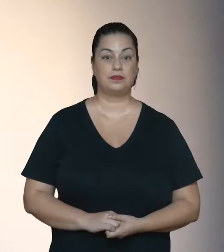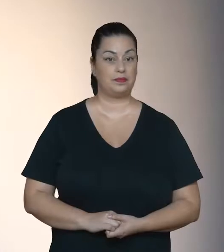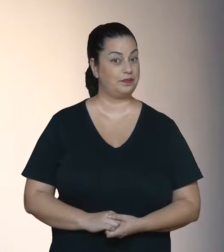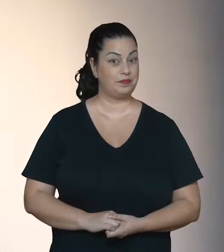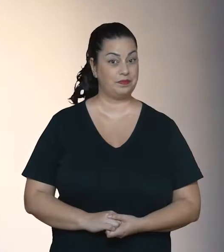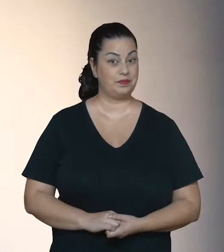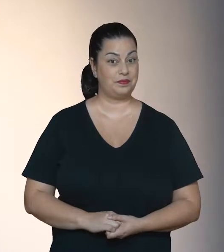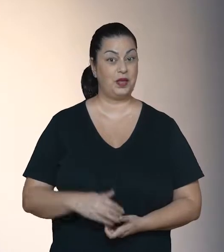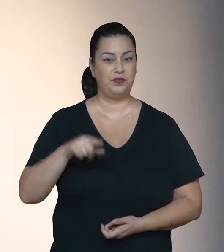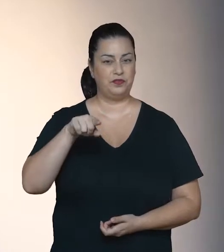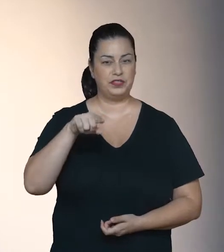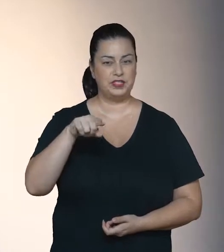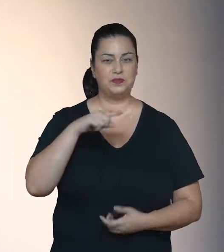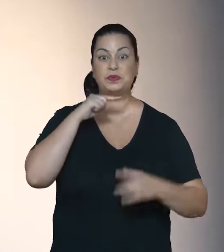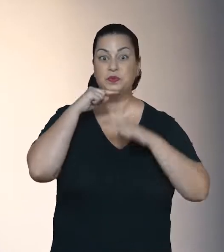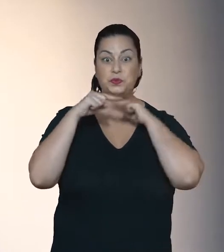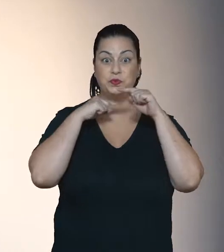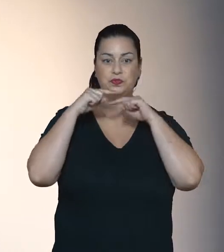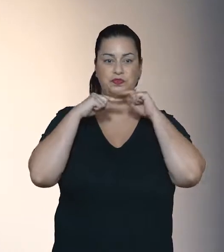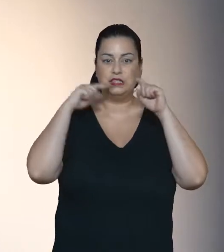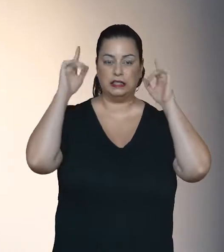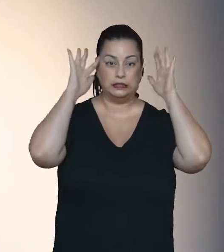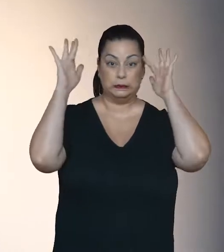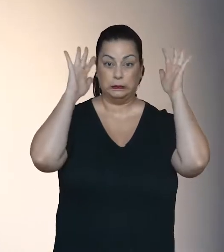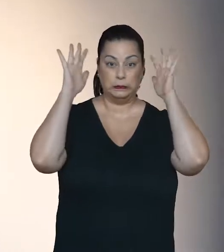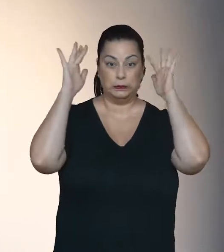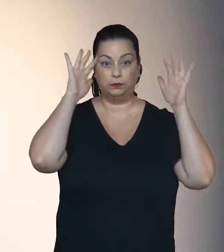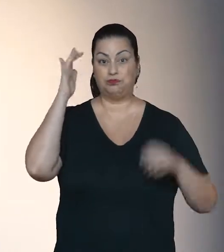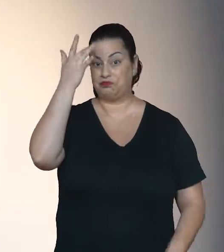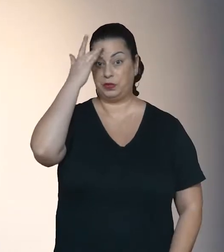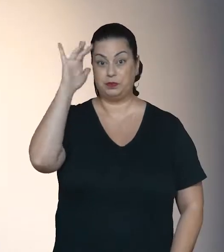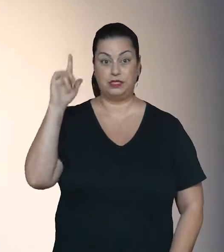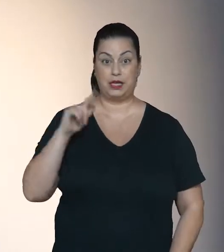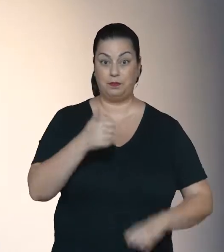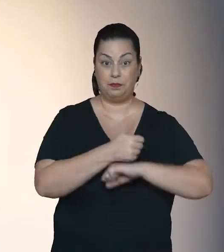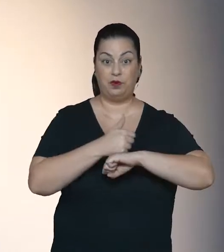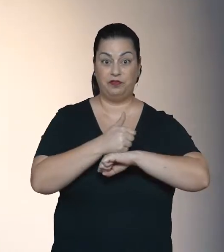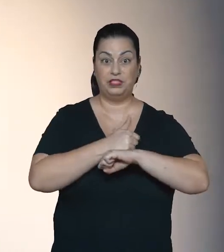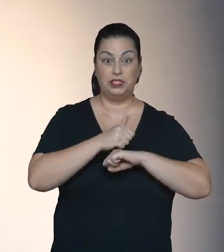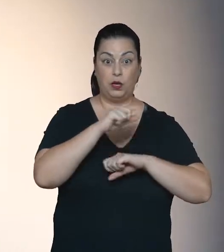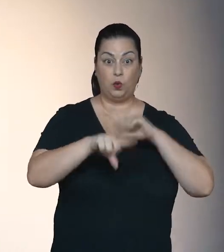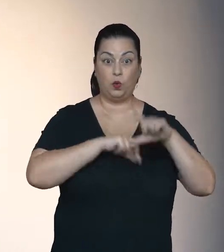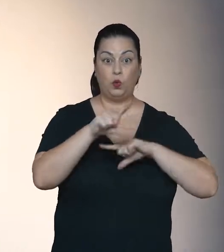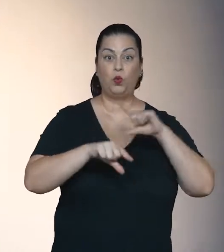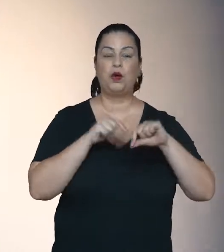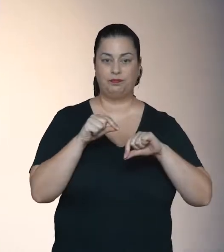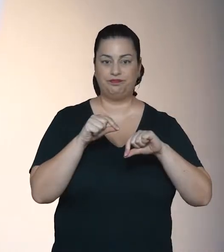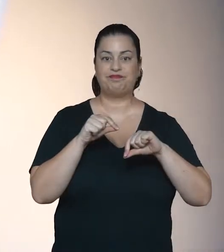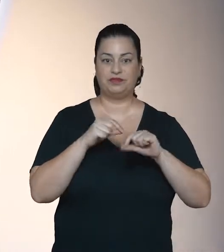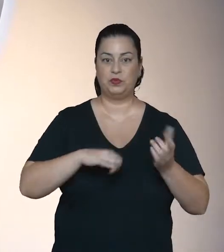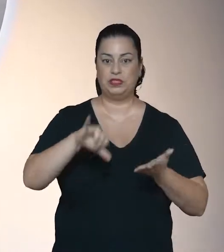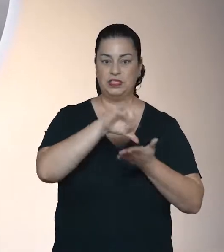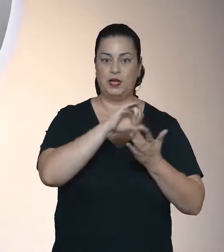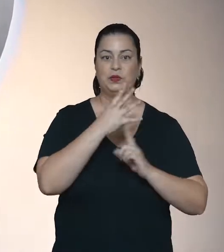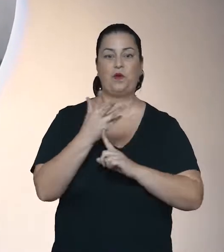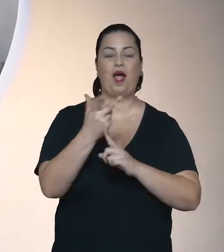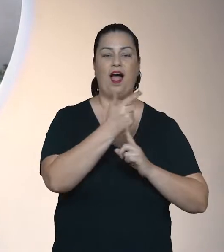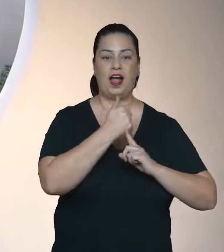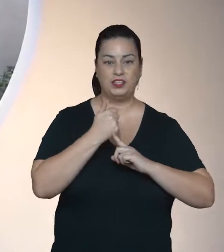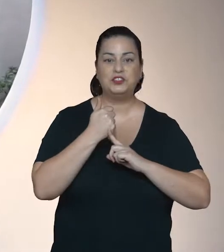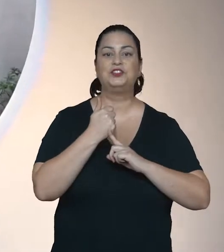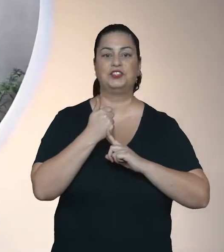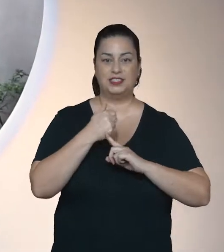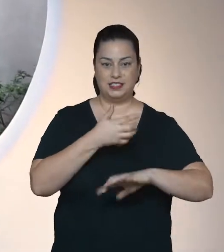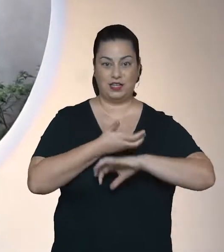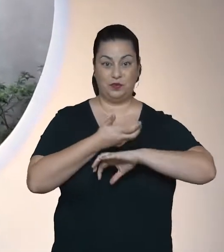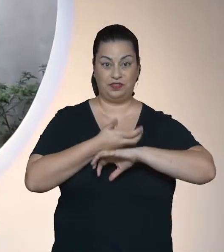Você está aí com a cabecinha cheia de dúvidas, não sabe que profissão seguir? O Centro de Artes da Universidade do Estado de Santa